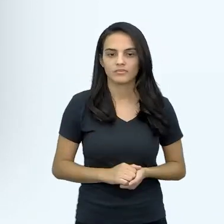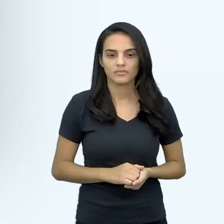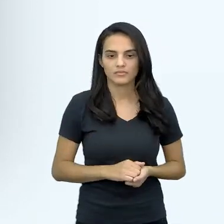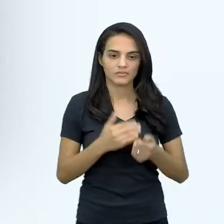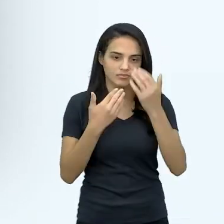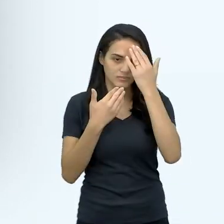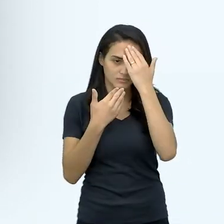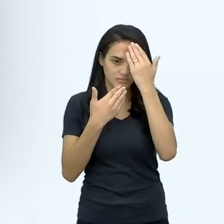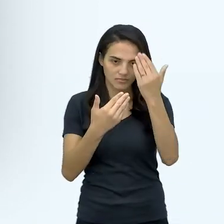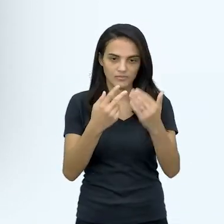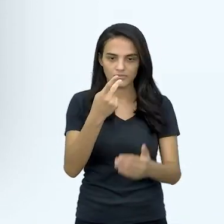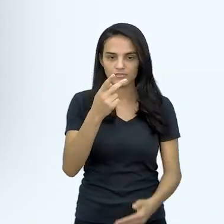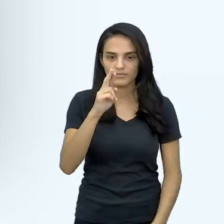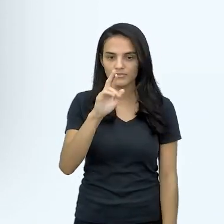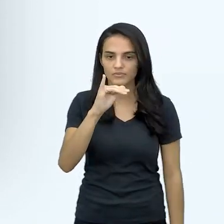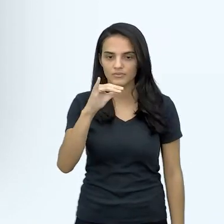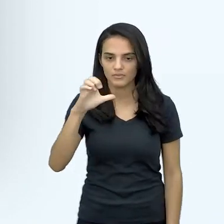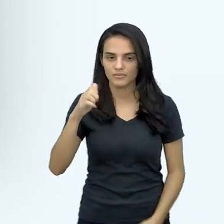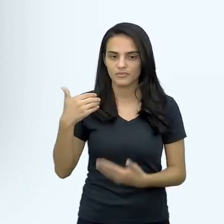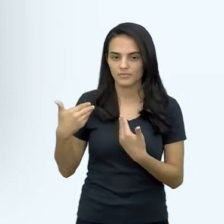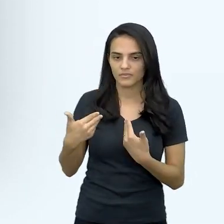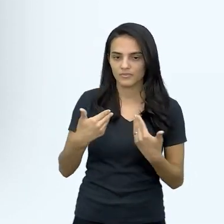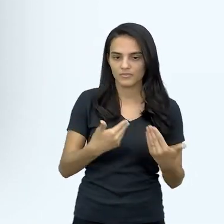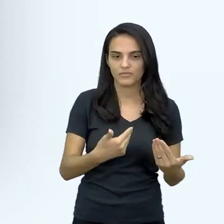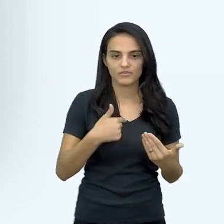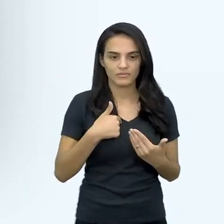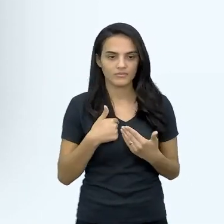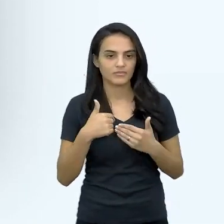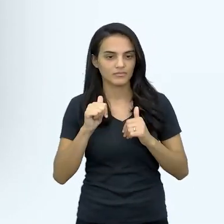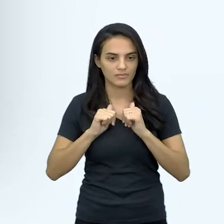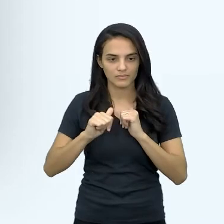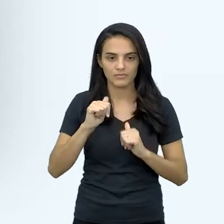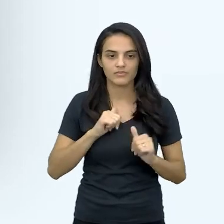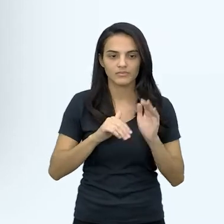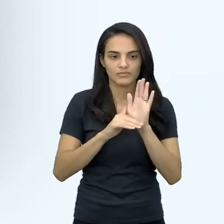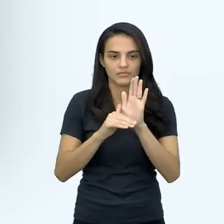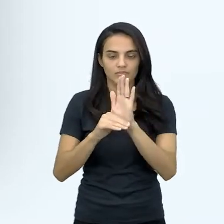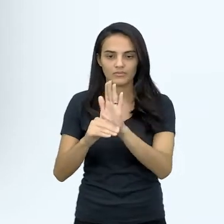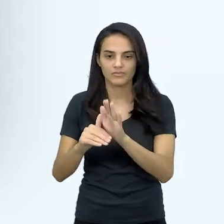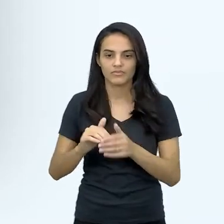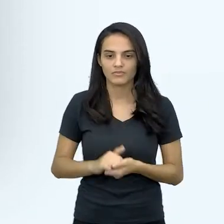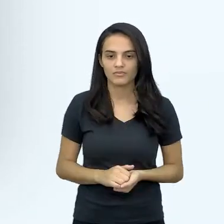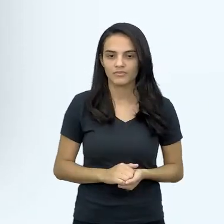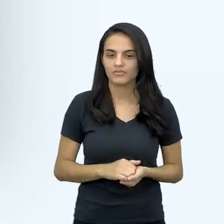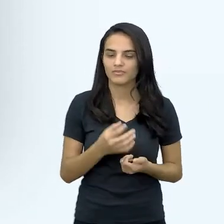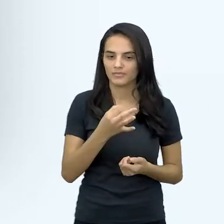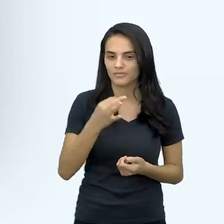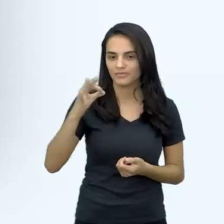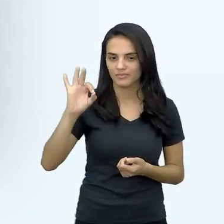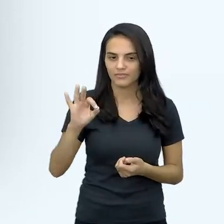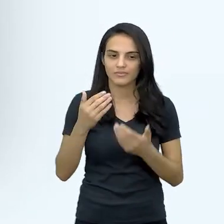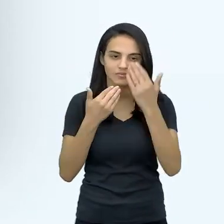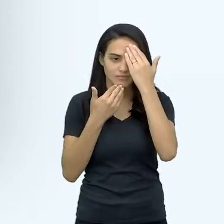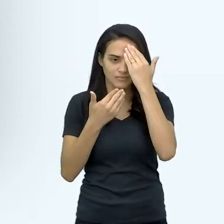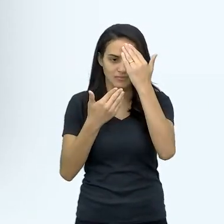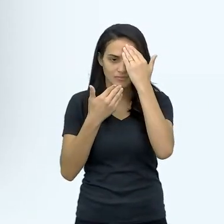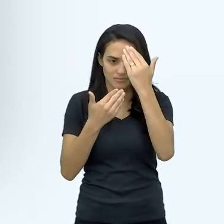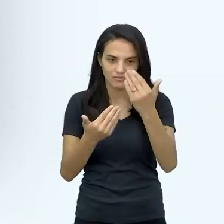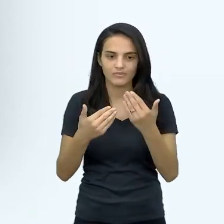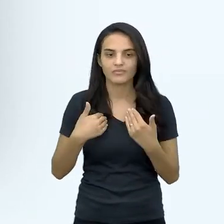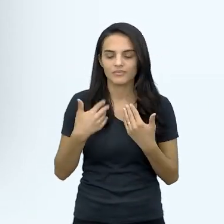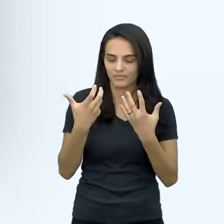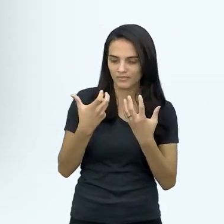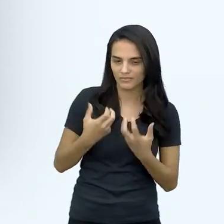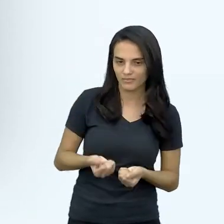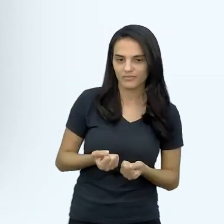Obrigado, Priscila, pelo convite novamente, né, eu contente para apoiar novamente a você. Ah, que ótimo, muito obrigada aí por ter